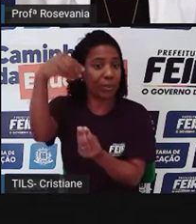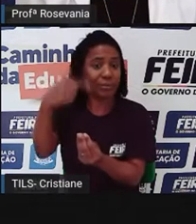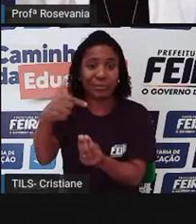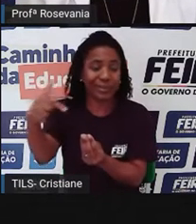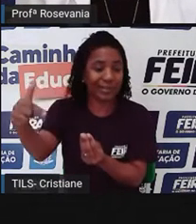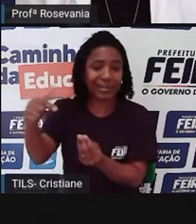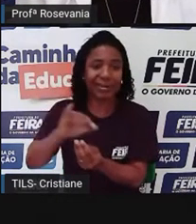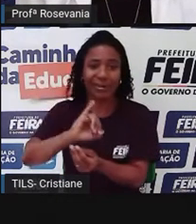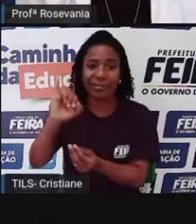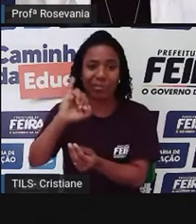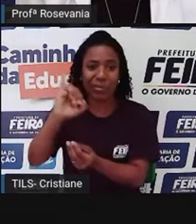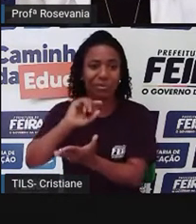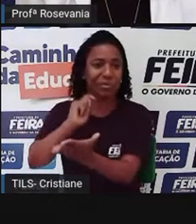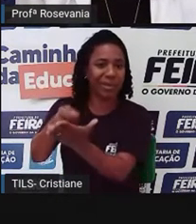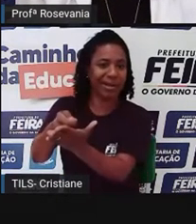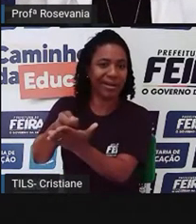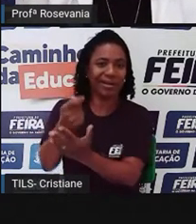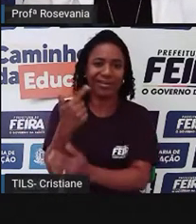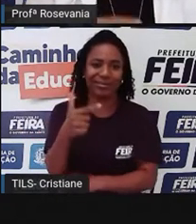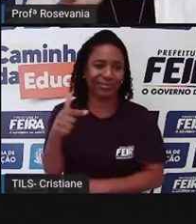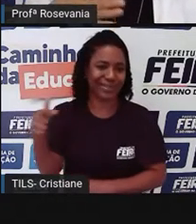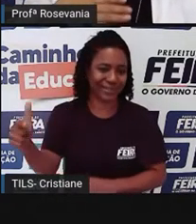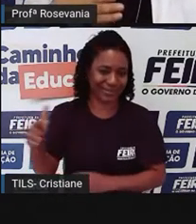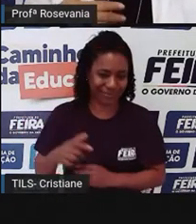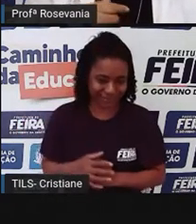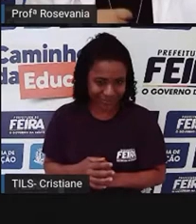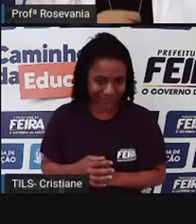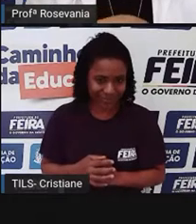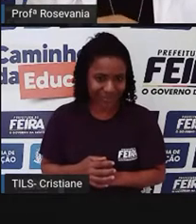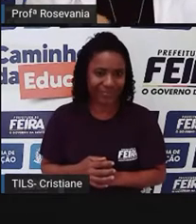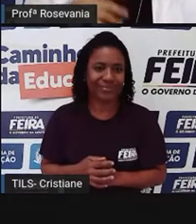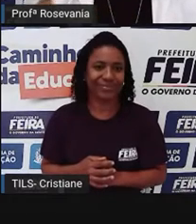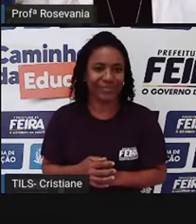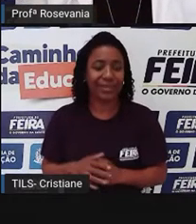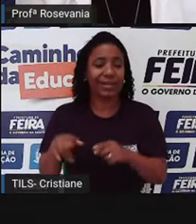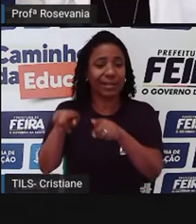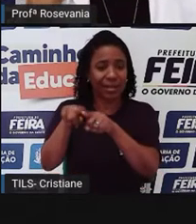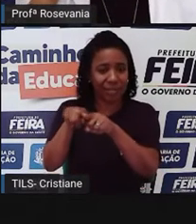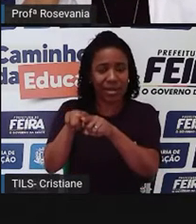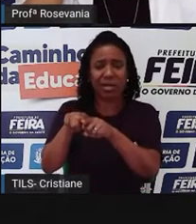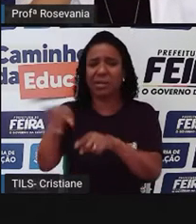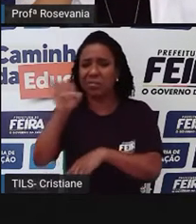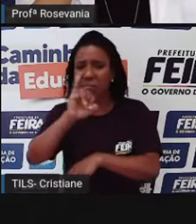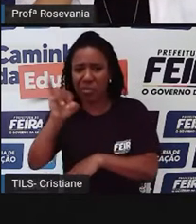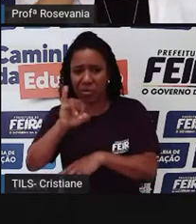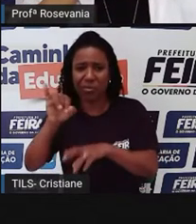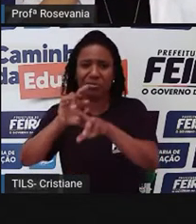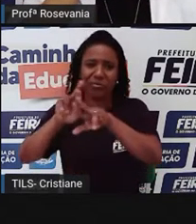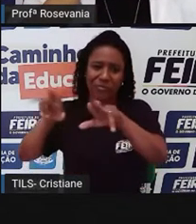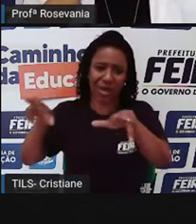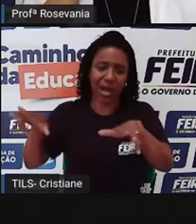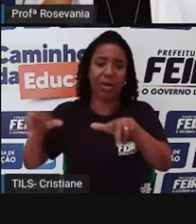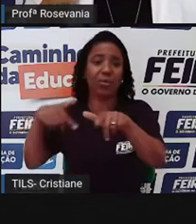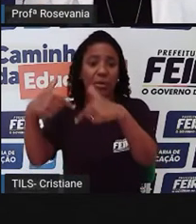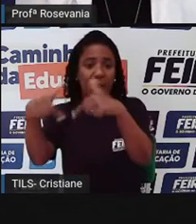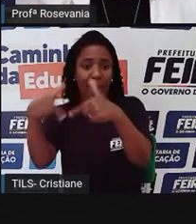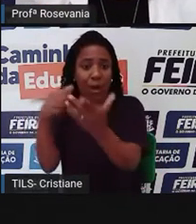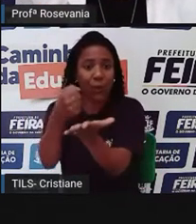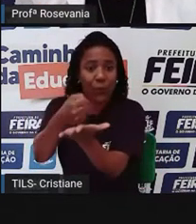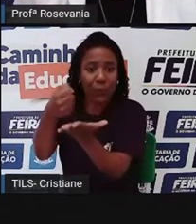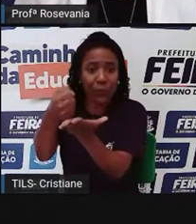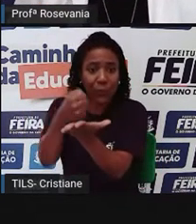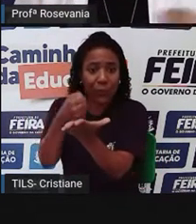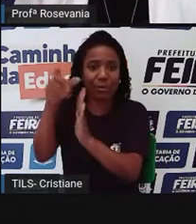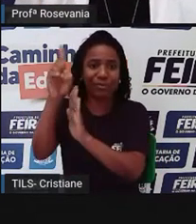até... Todos aqueles encargos que um profissional, né, que trabalha com carteira